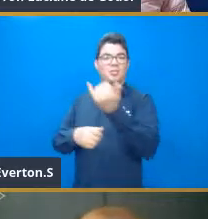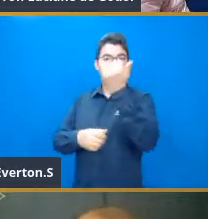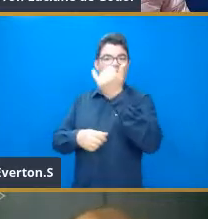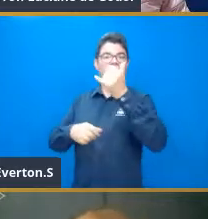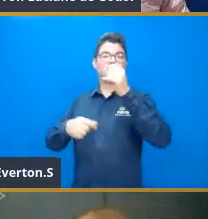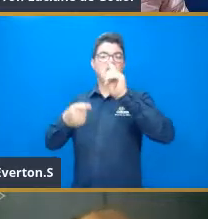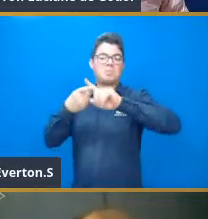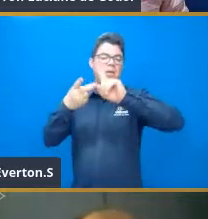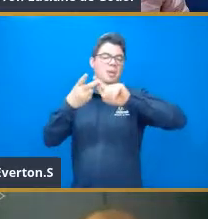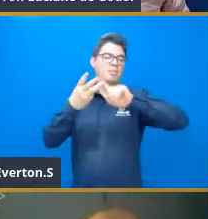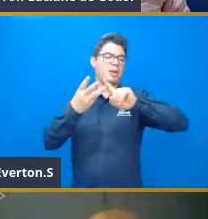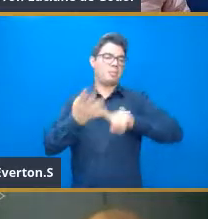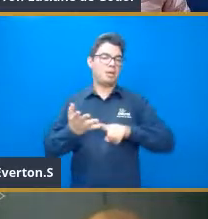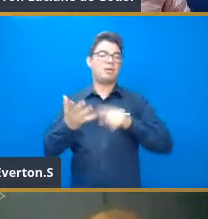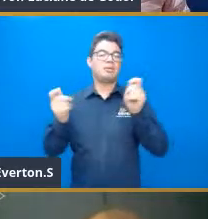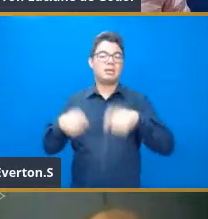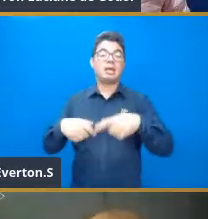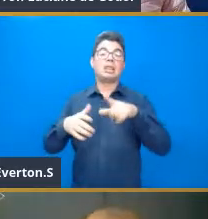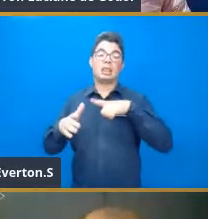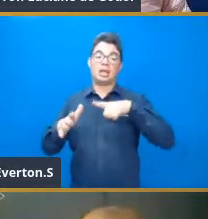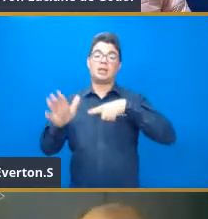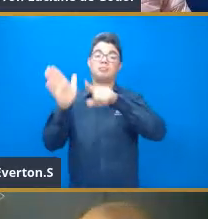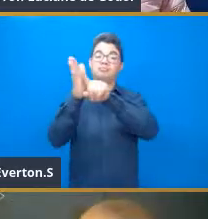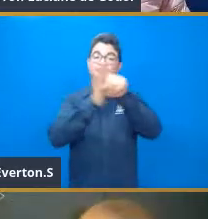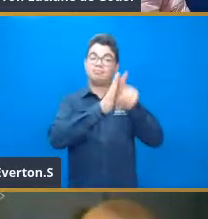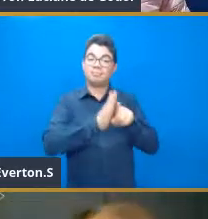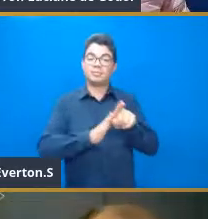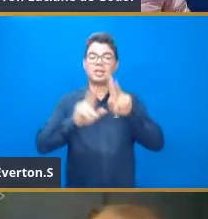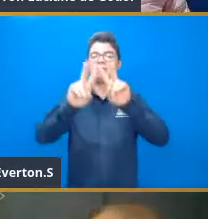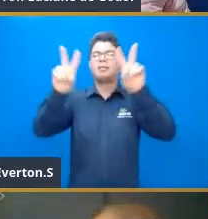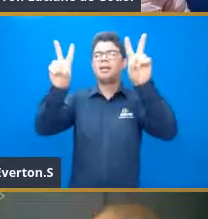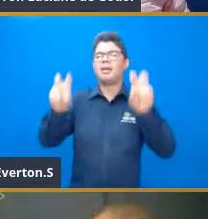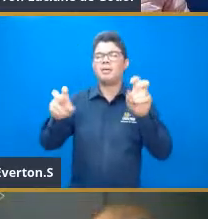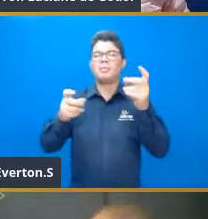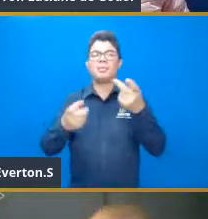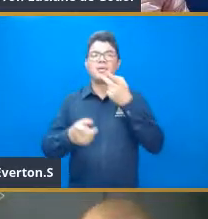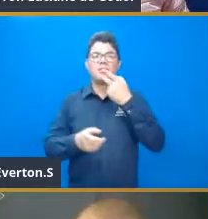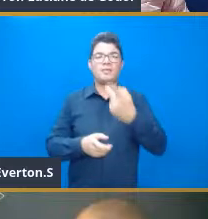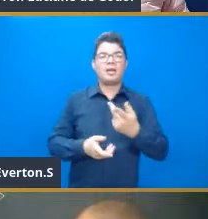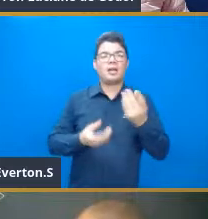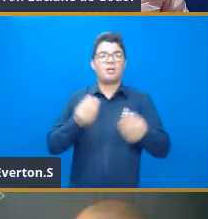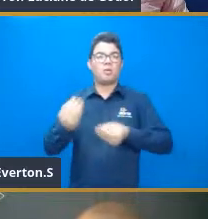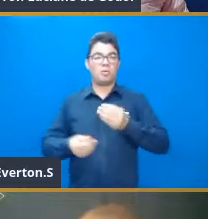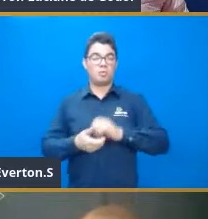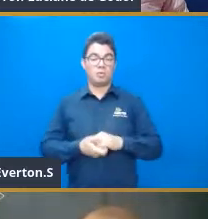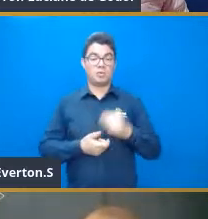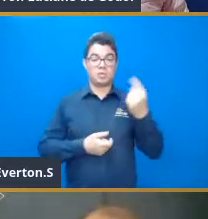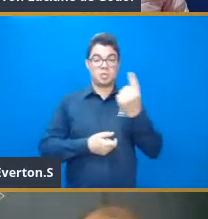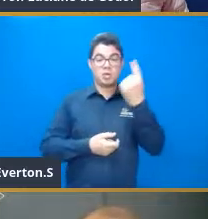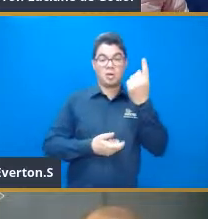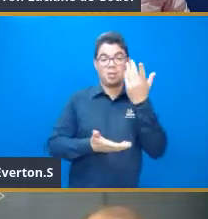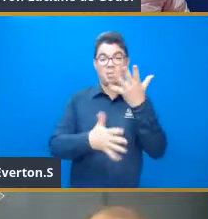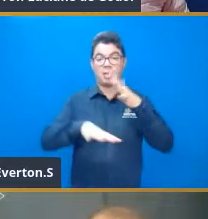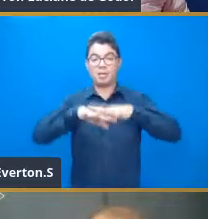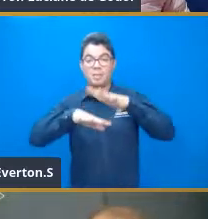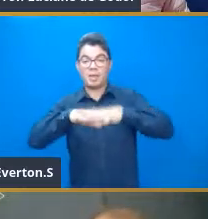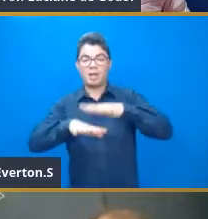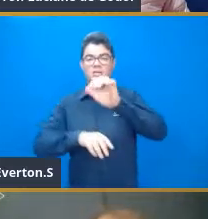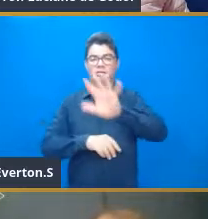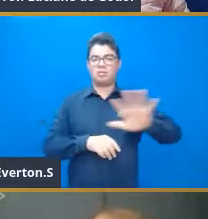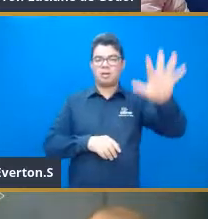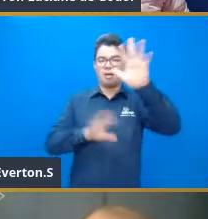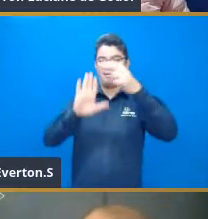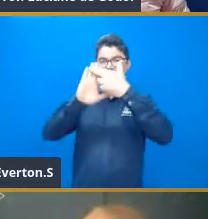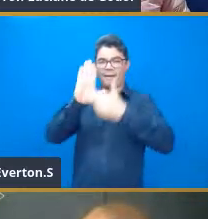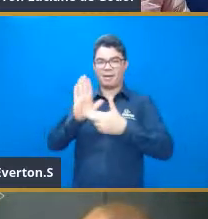Algumas pessoas questionam isso, dizem que a matemática, ela sobrevive por si só, que ela é uma ciência absoluta e não